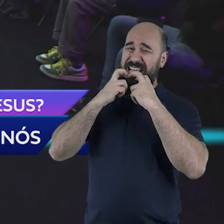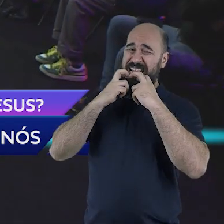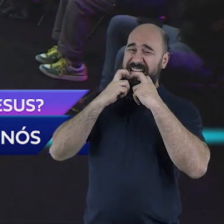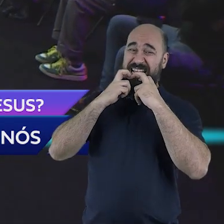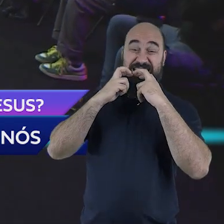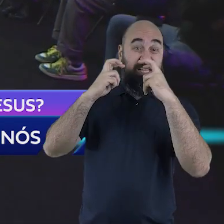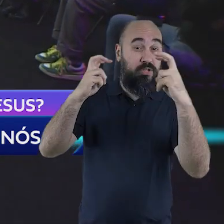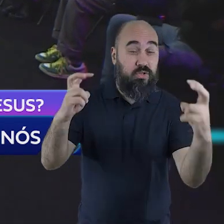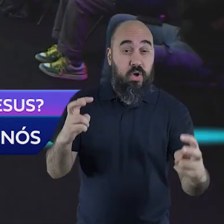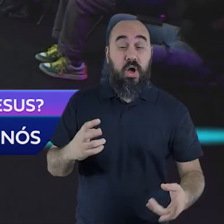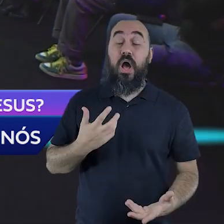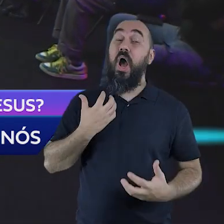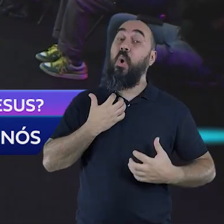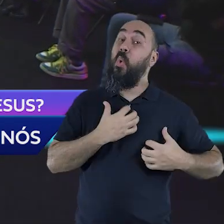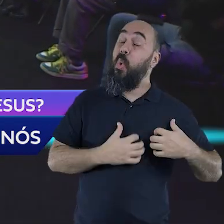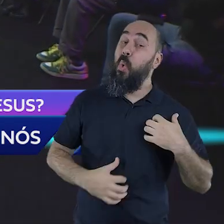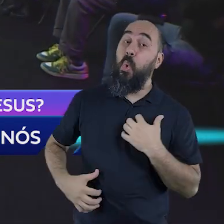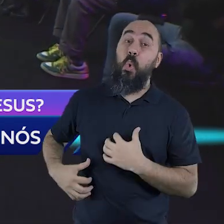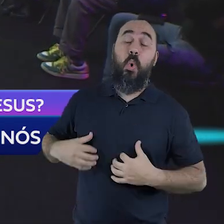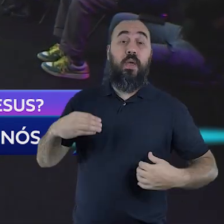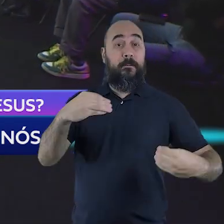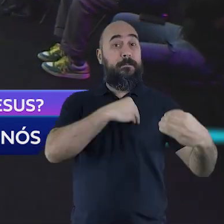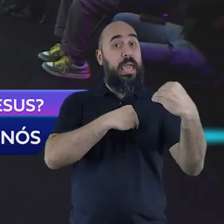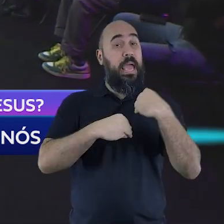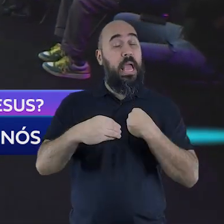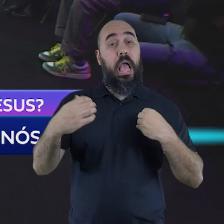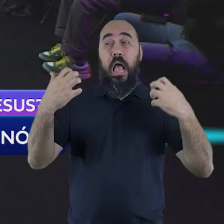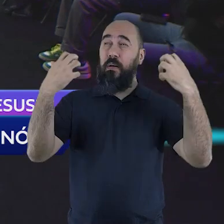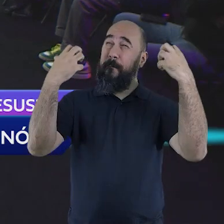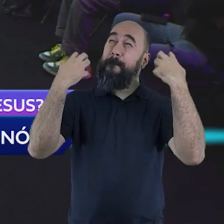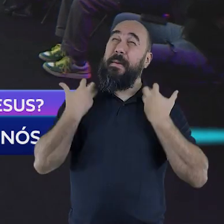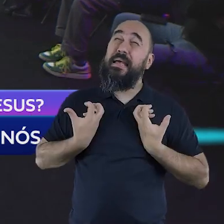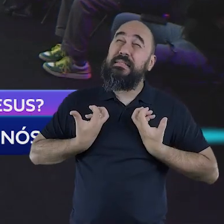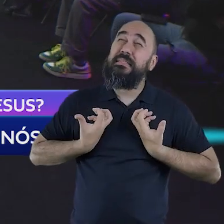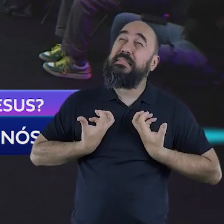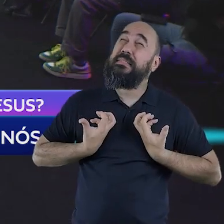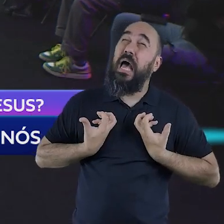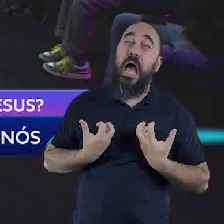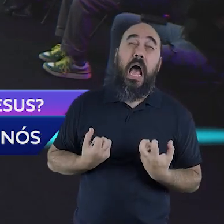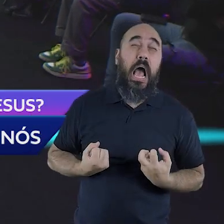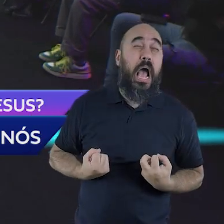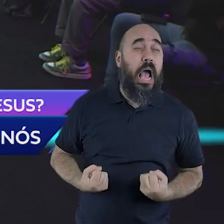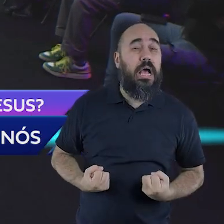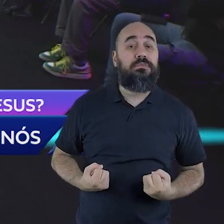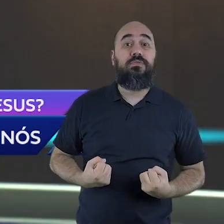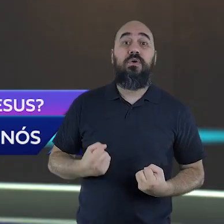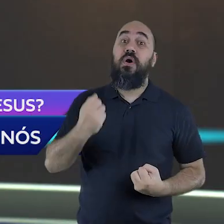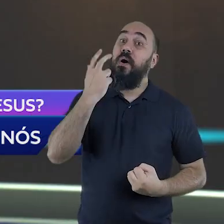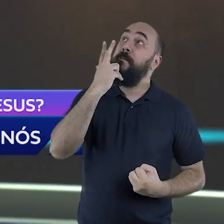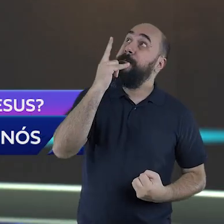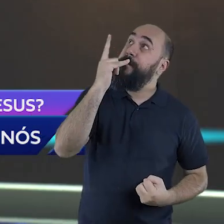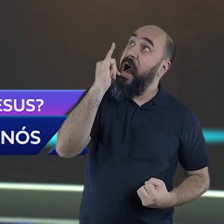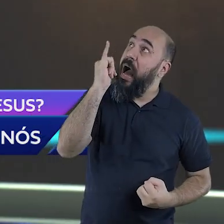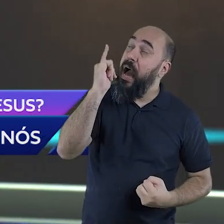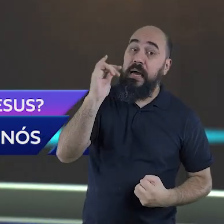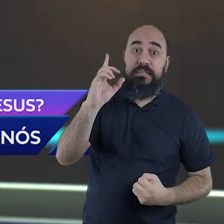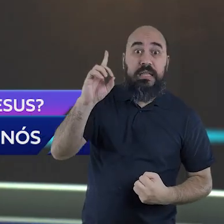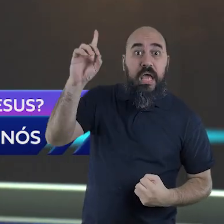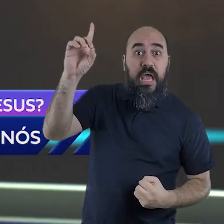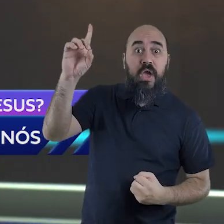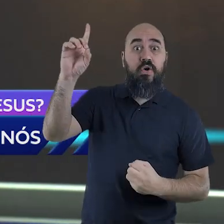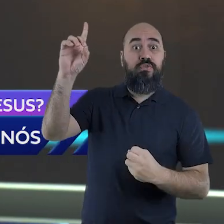Era a angústia do peso do pecado. A profunda ligação entre o Pai e Jesus foi